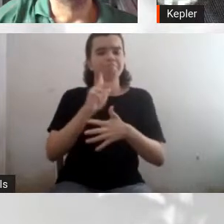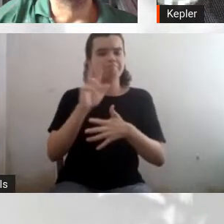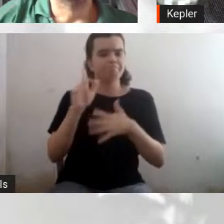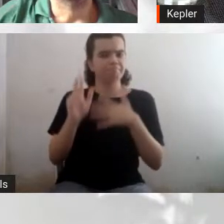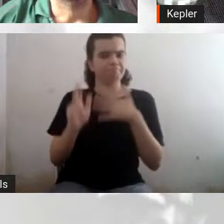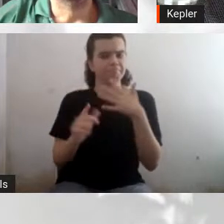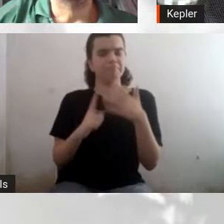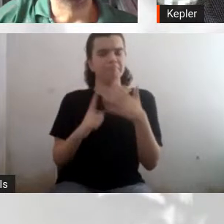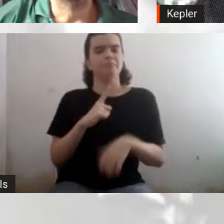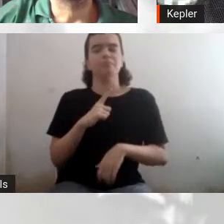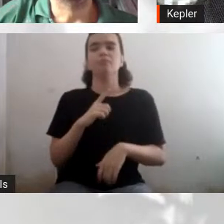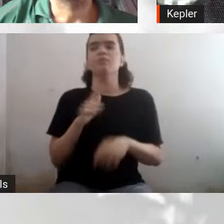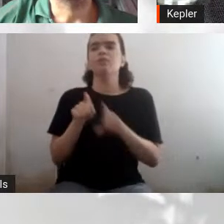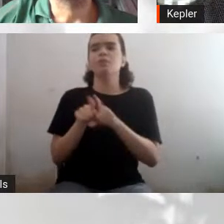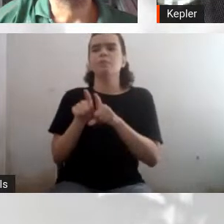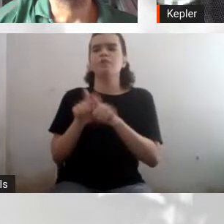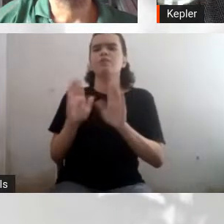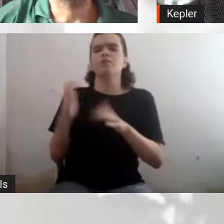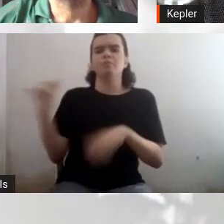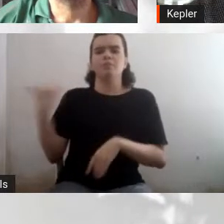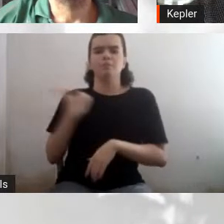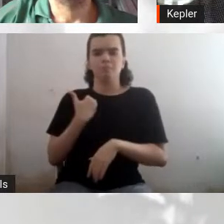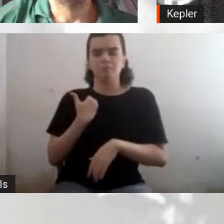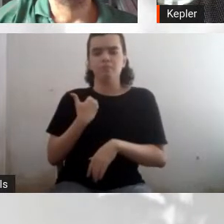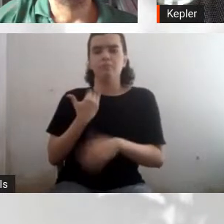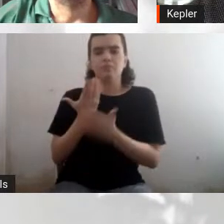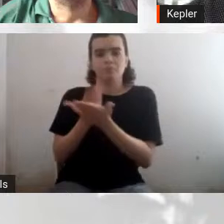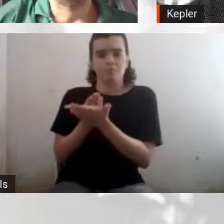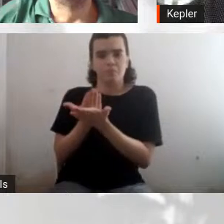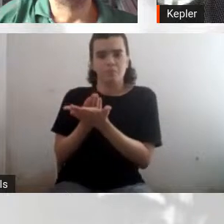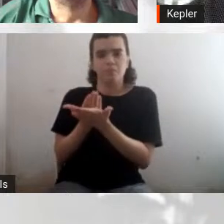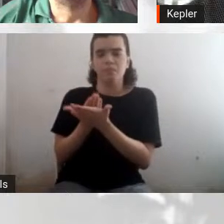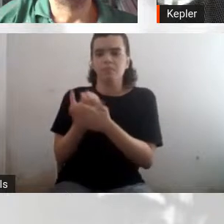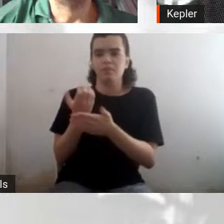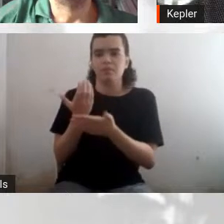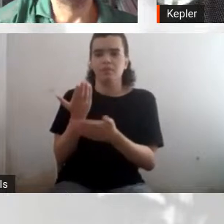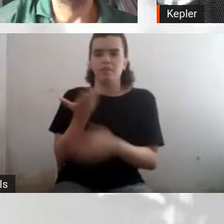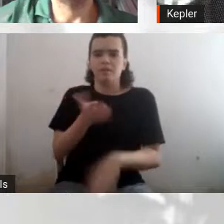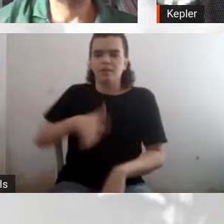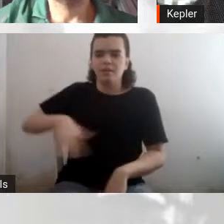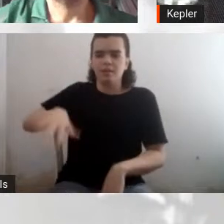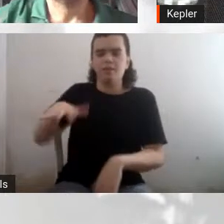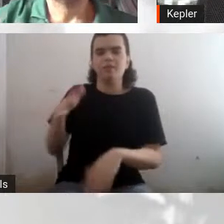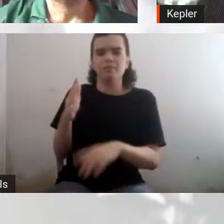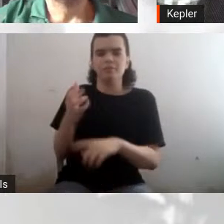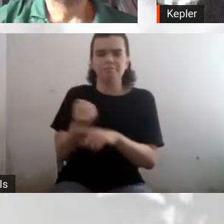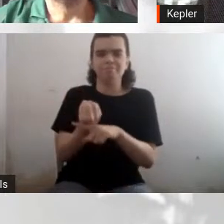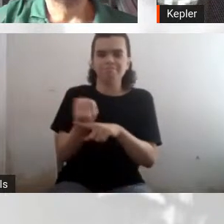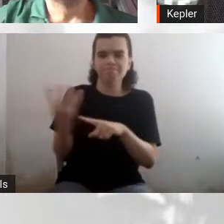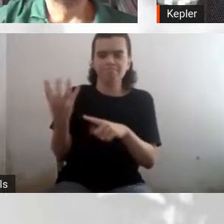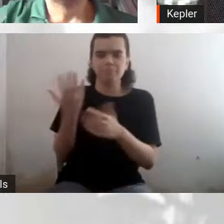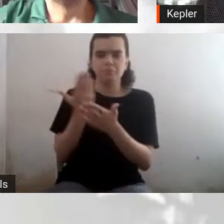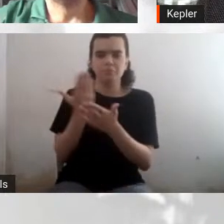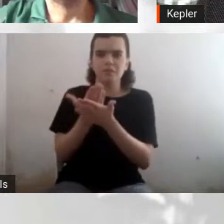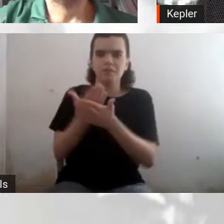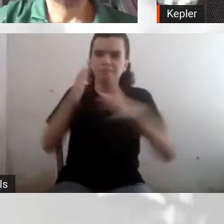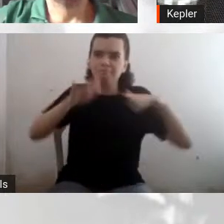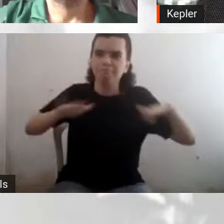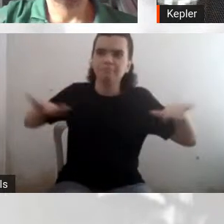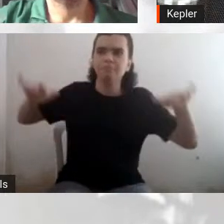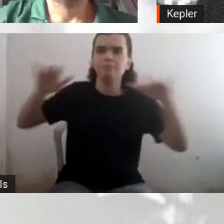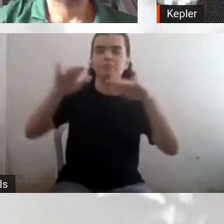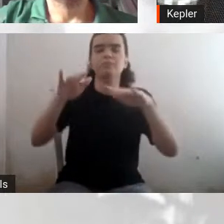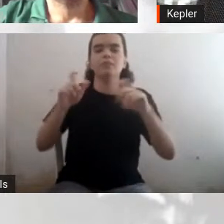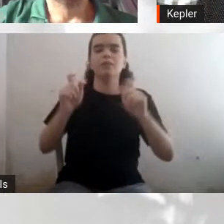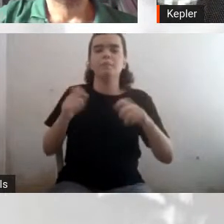lá nos Estados Unidos, fizeram um estudo que mostrou que a Astrofísica é a melhor forma para outras áreas, né?